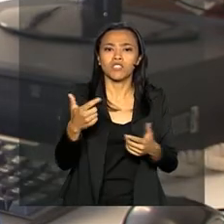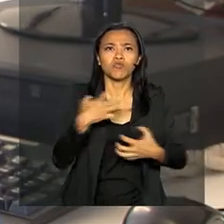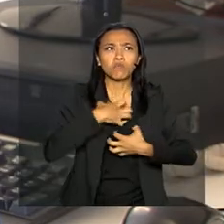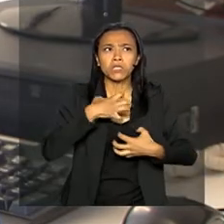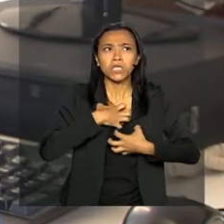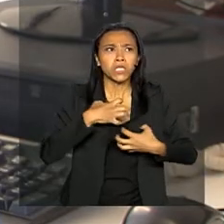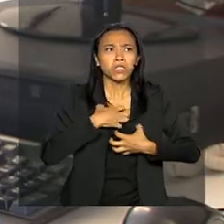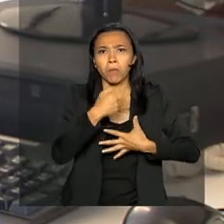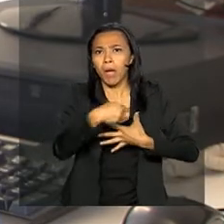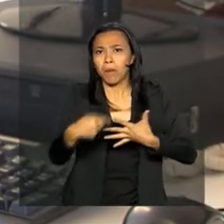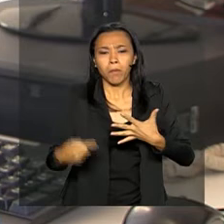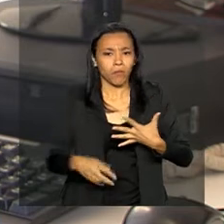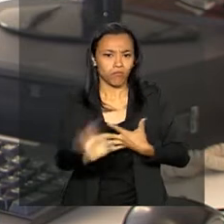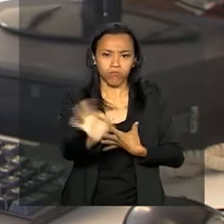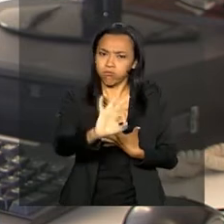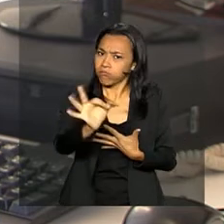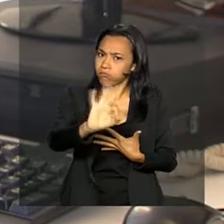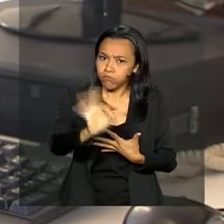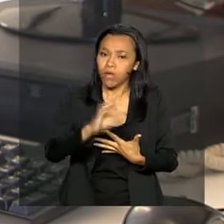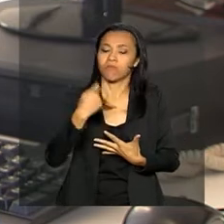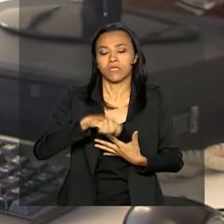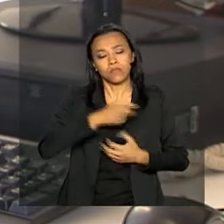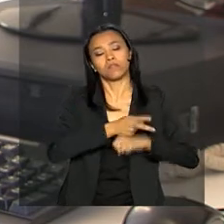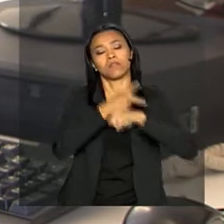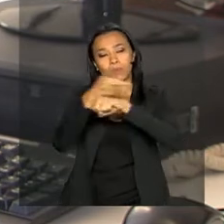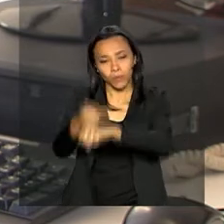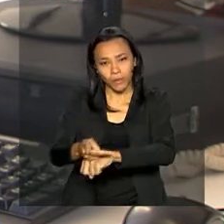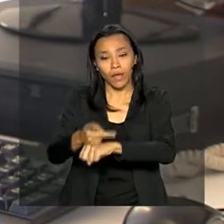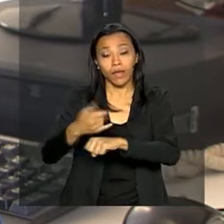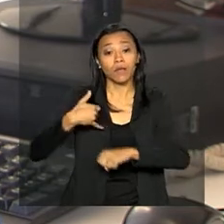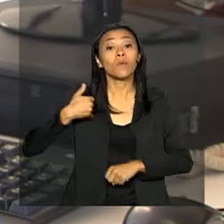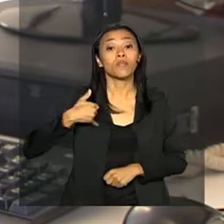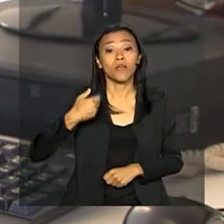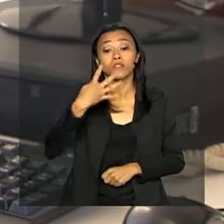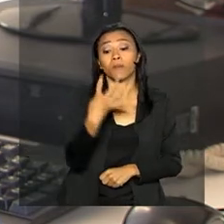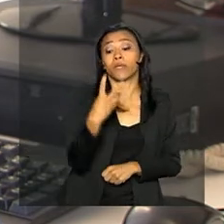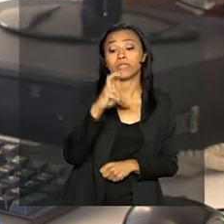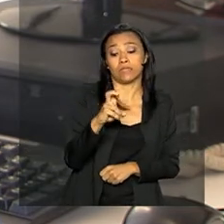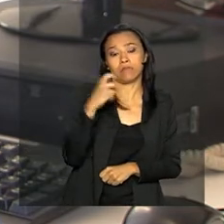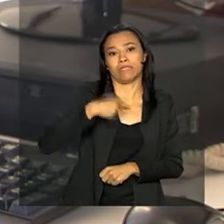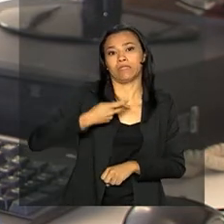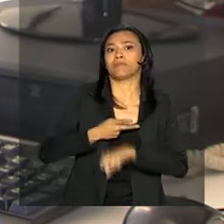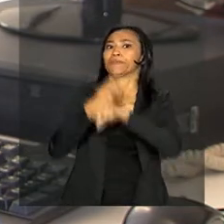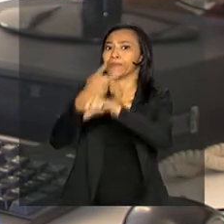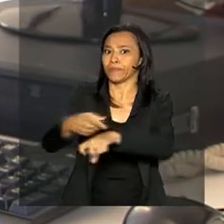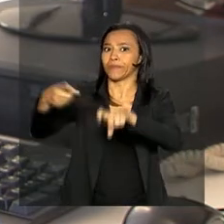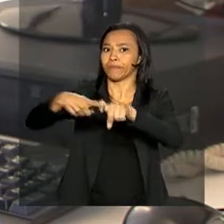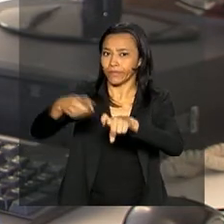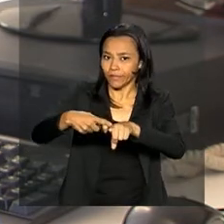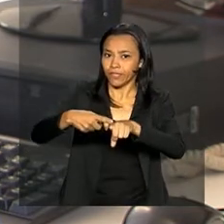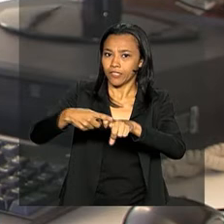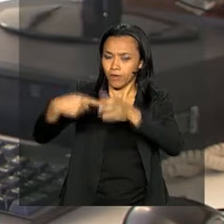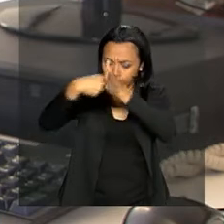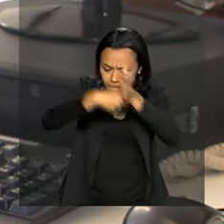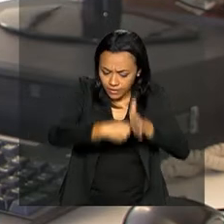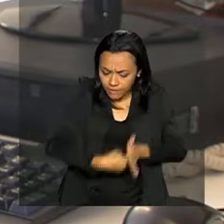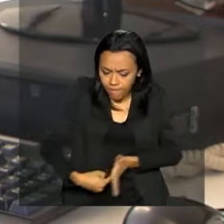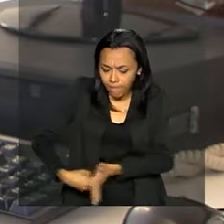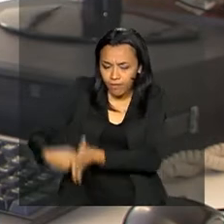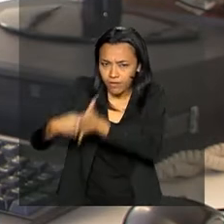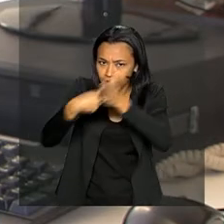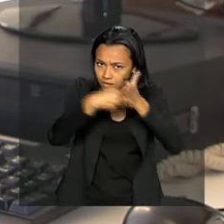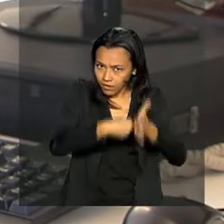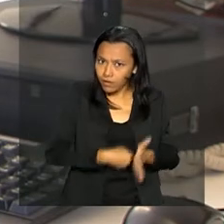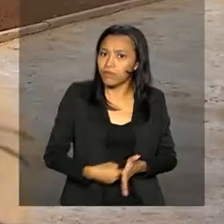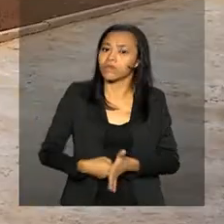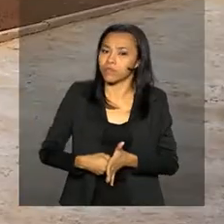visite o seu urologista, principalmente a partir dos 45 anos, né, para que seja realizado o exame físico e seja feito também os